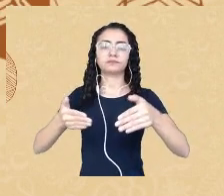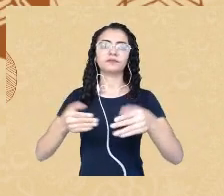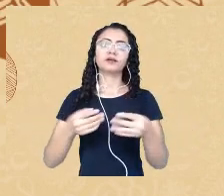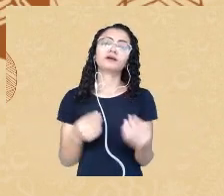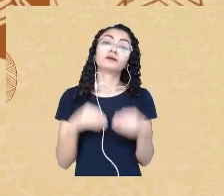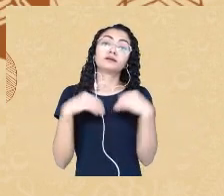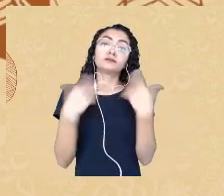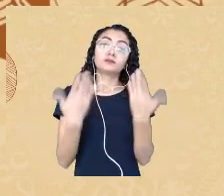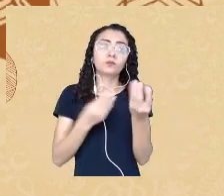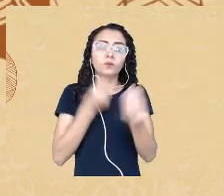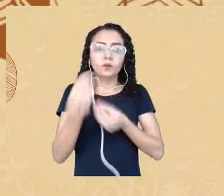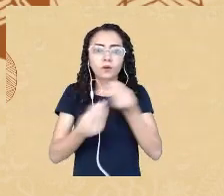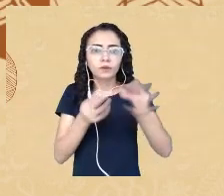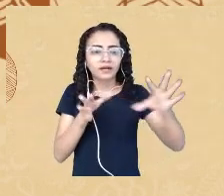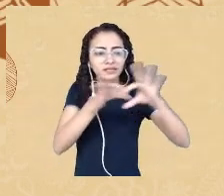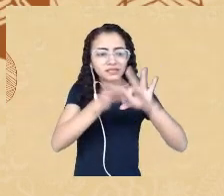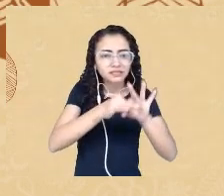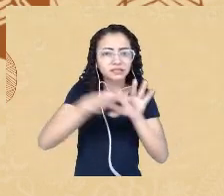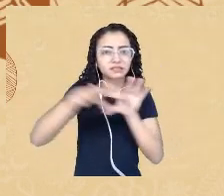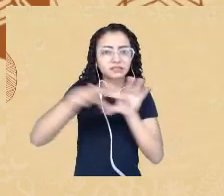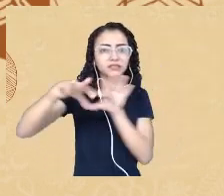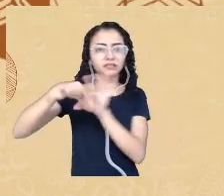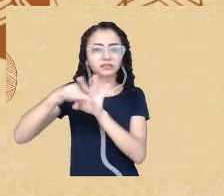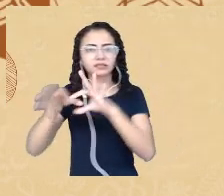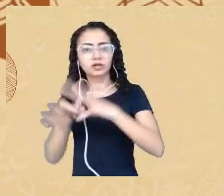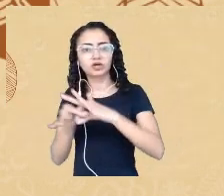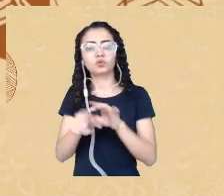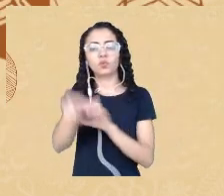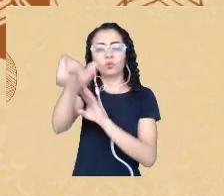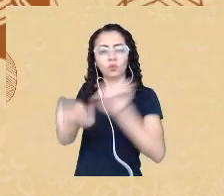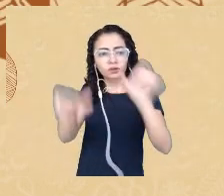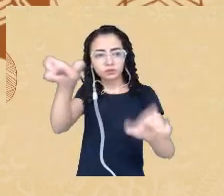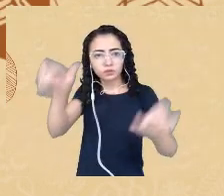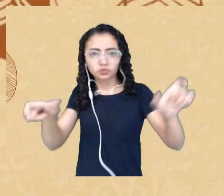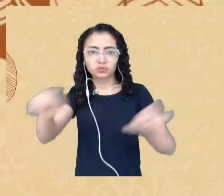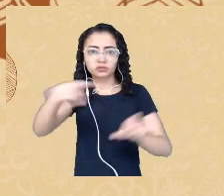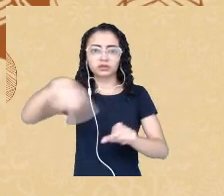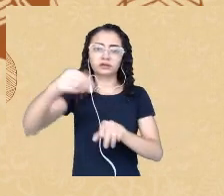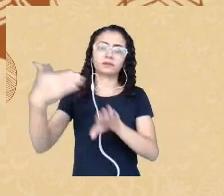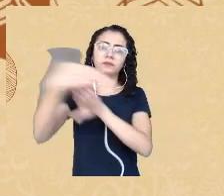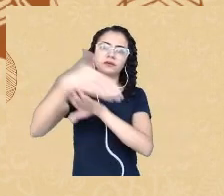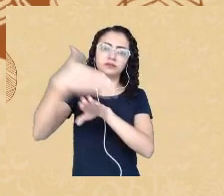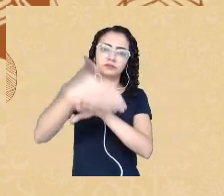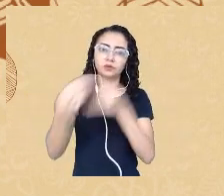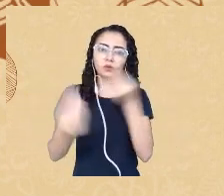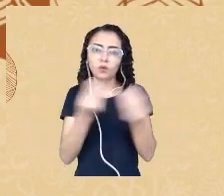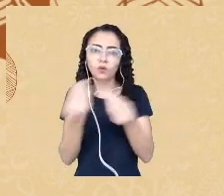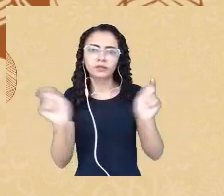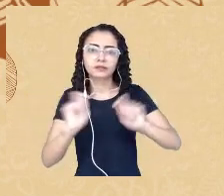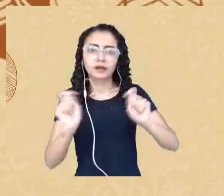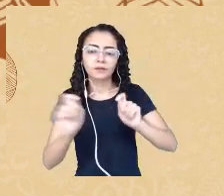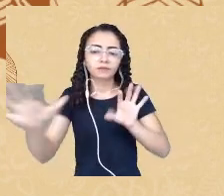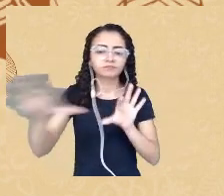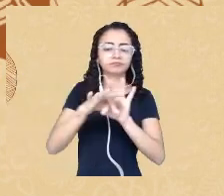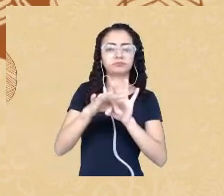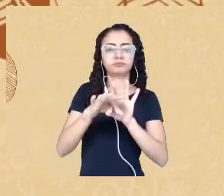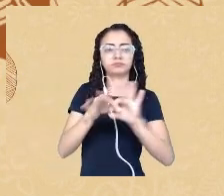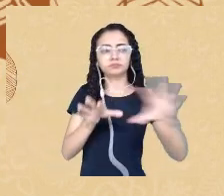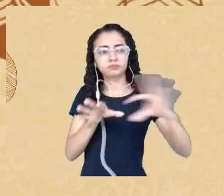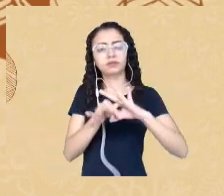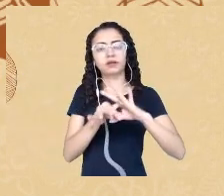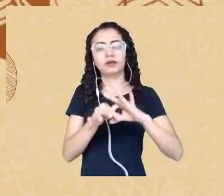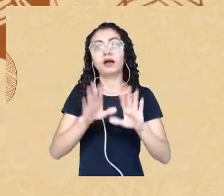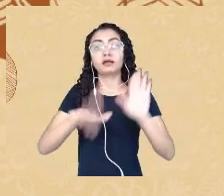vinculações com o participante pode ser associado geralmente ele é associado a instrumento